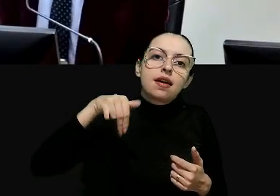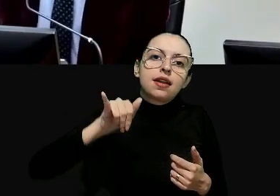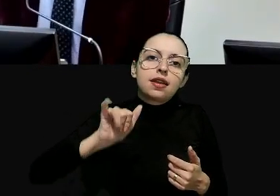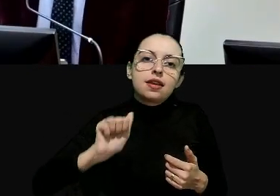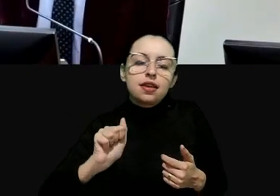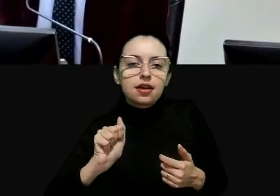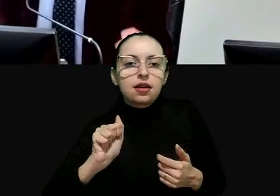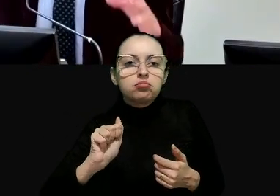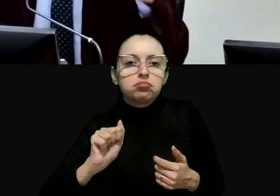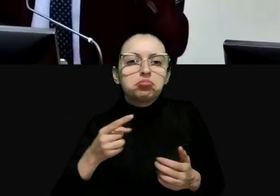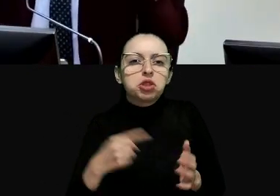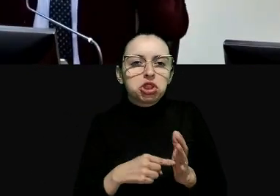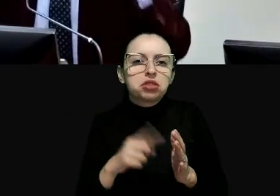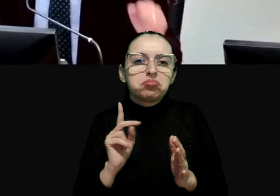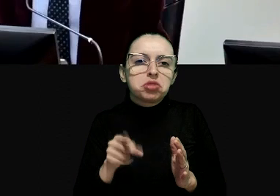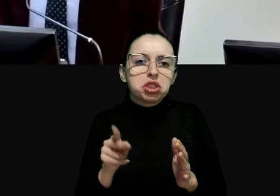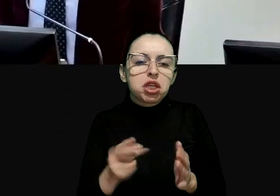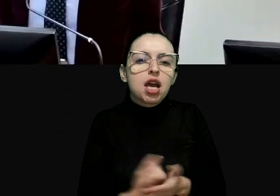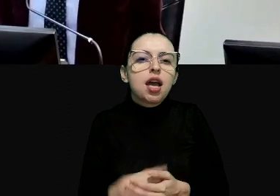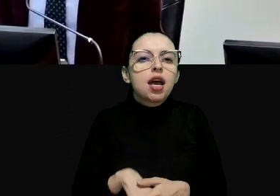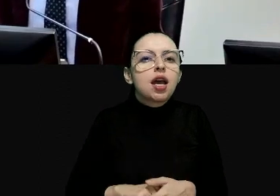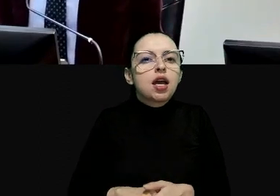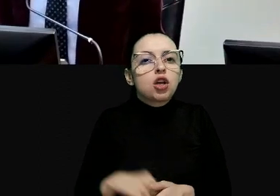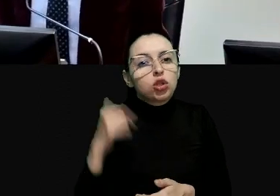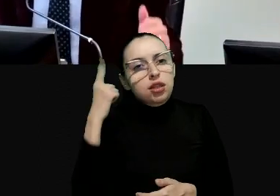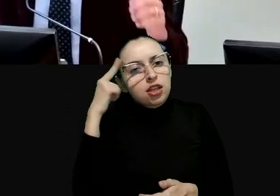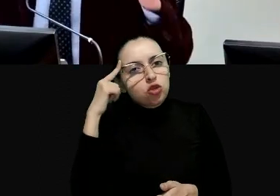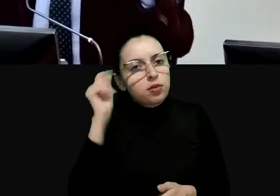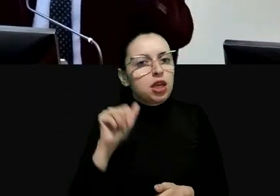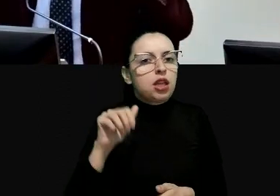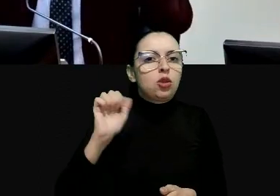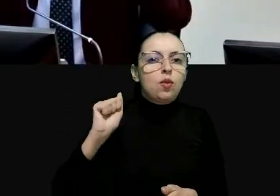assim a corte interamericana diz